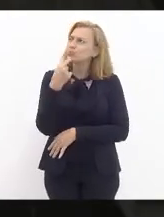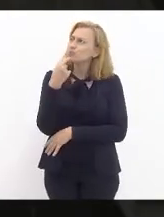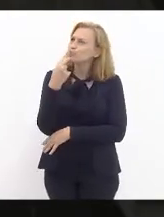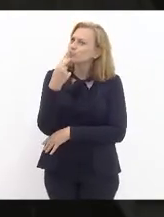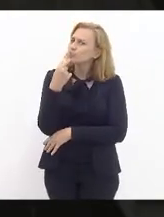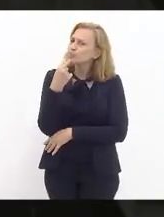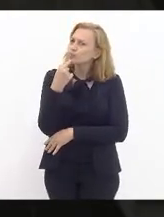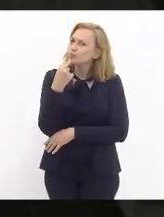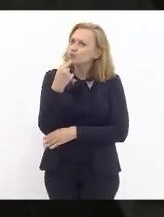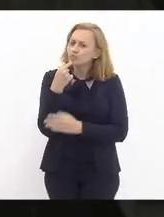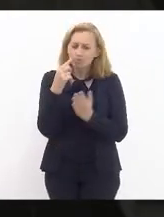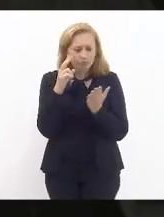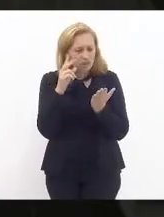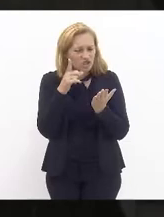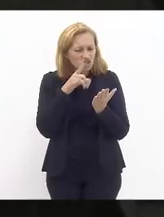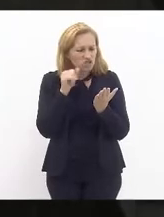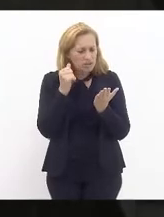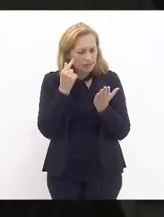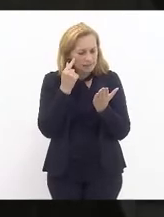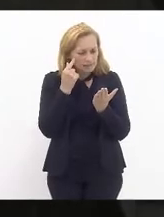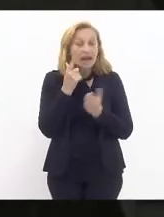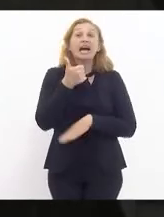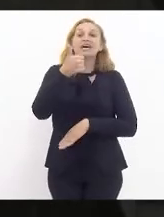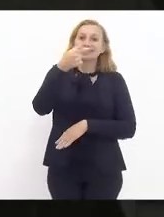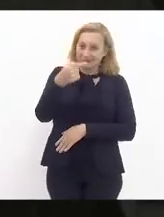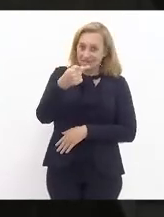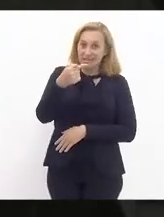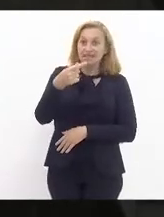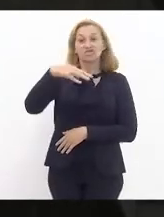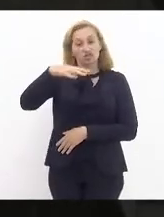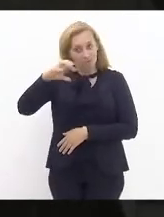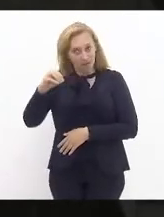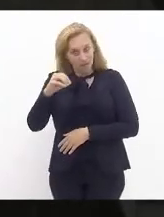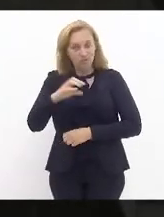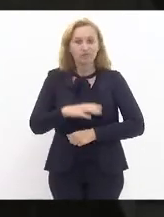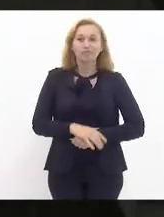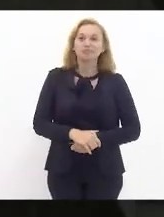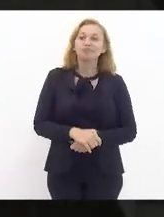hoje é dia 17 de março,